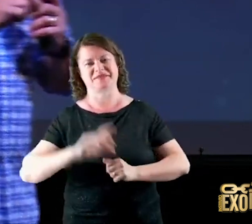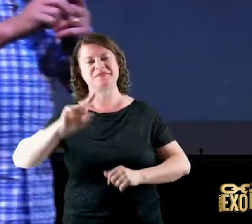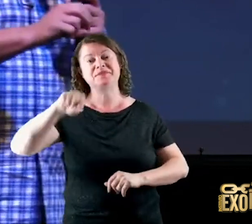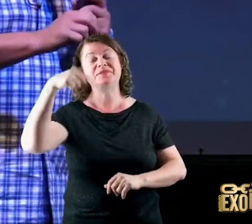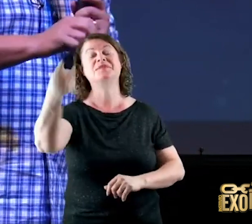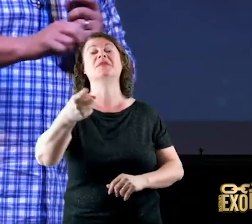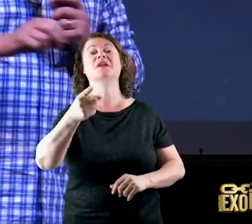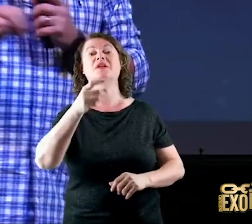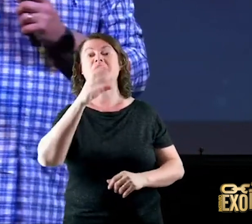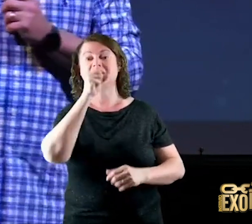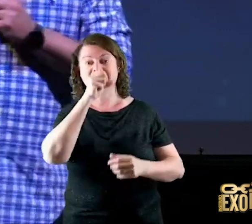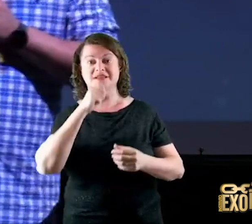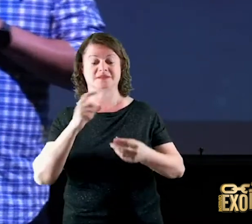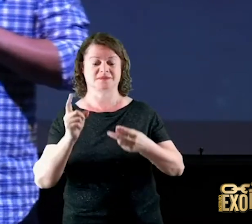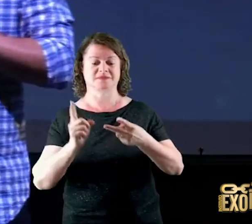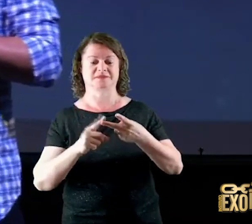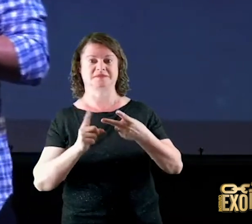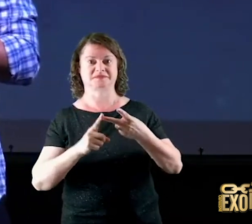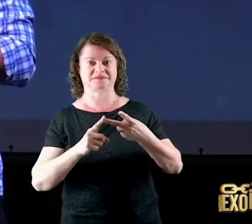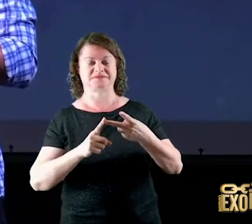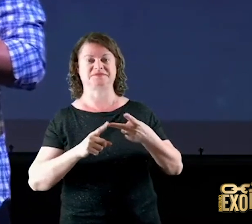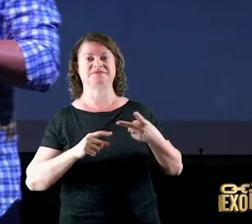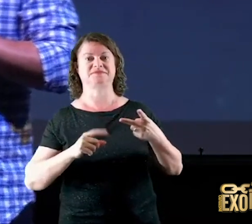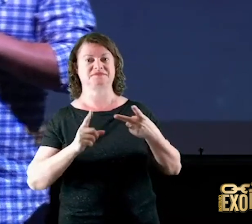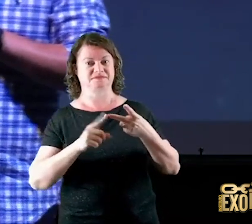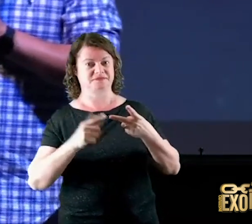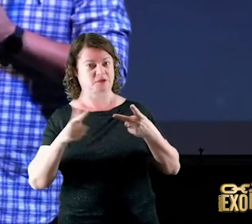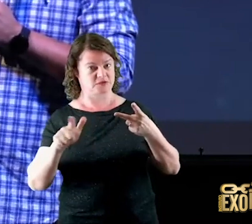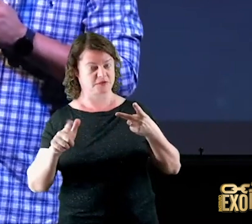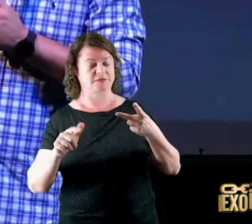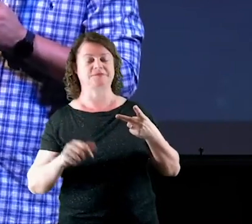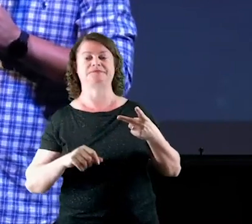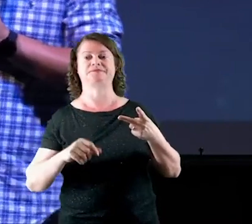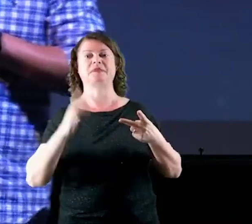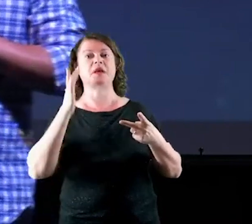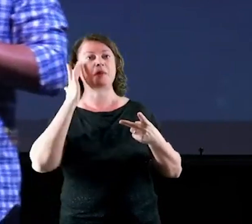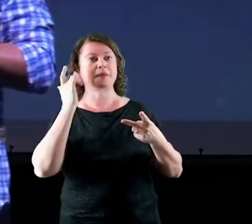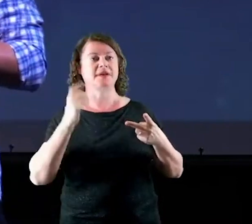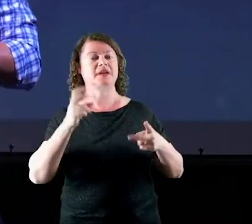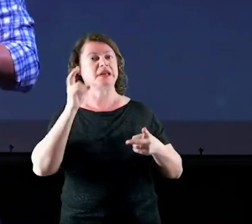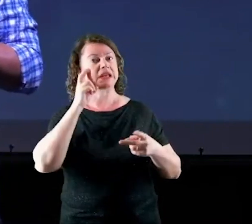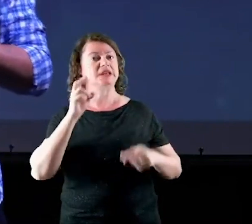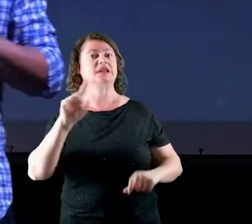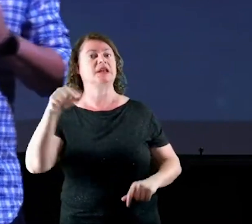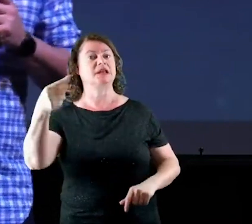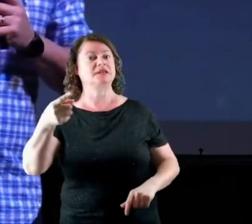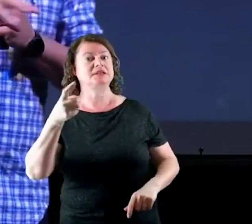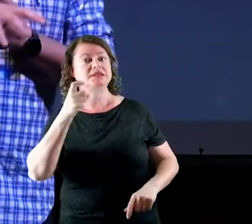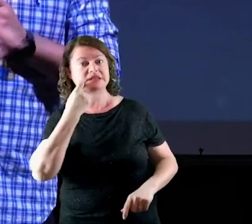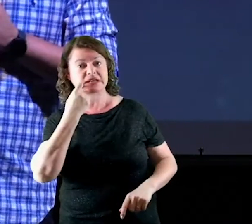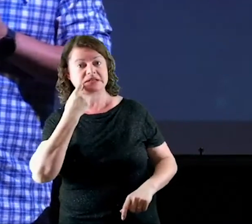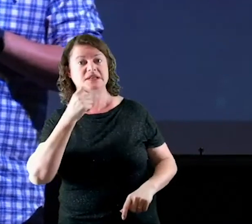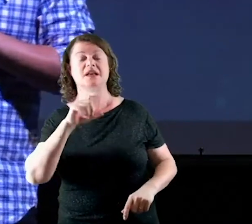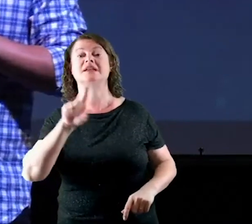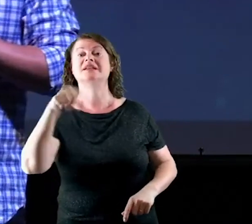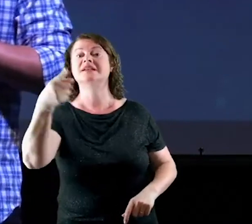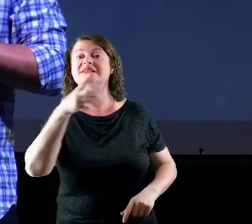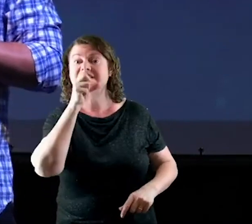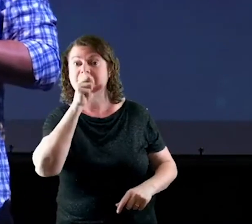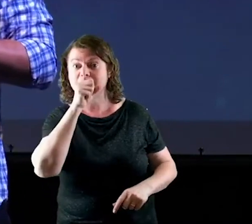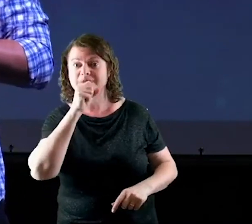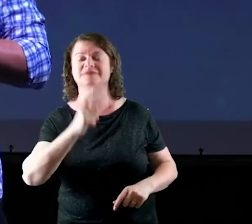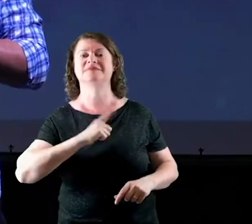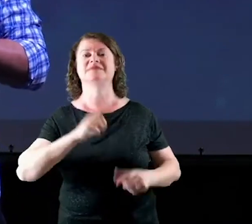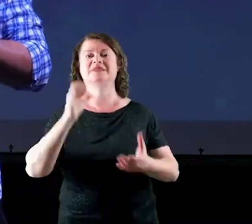sábado amanhã quinta sexta sábado nós vamos ter um casamento coletivo pela manhã na igreja